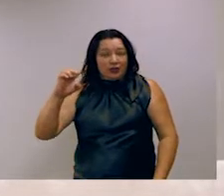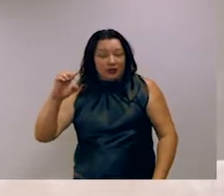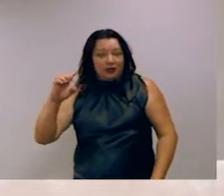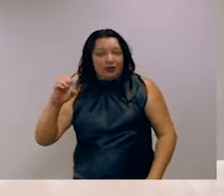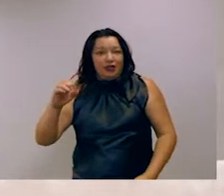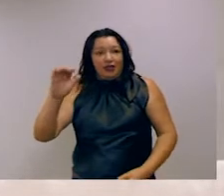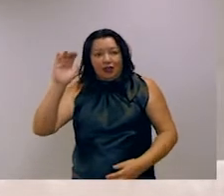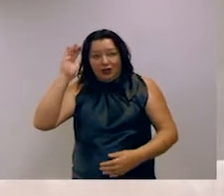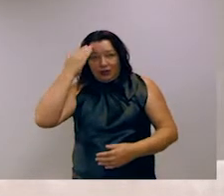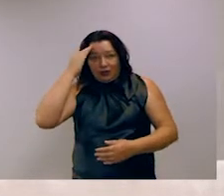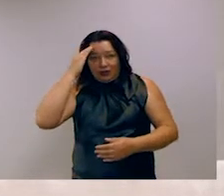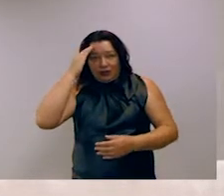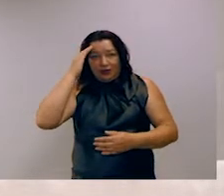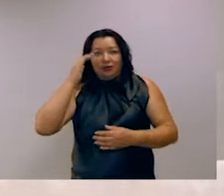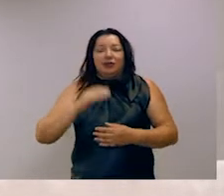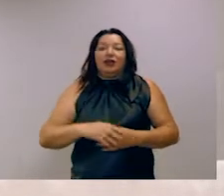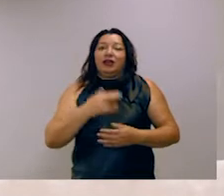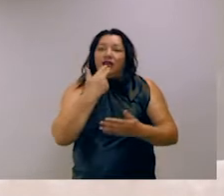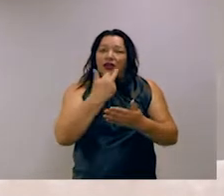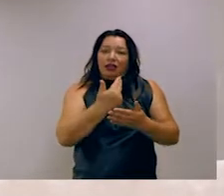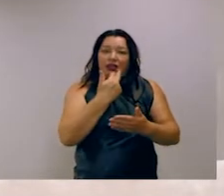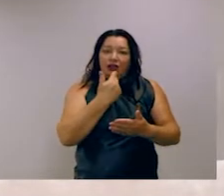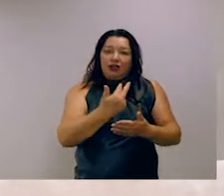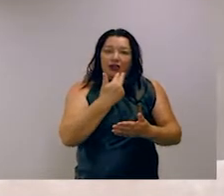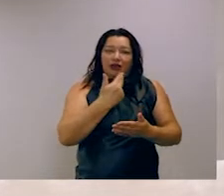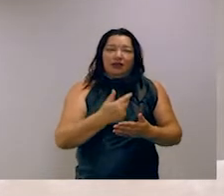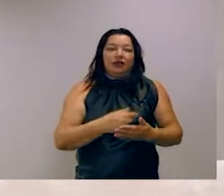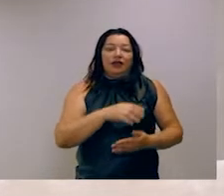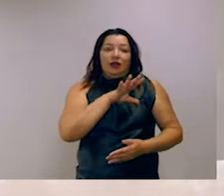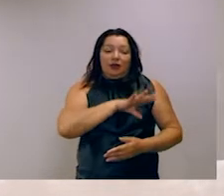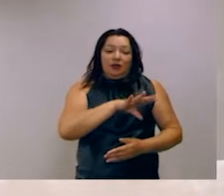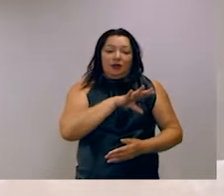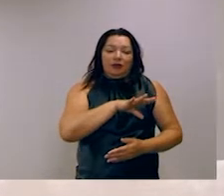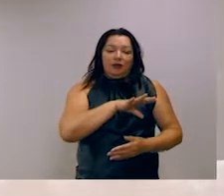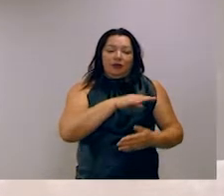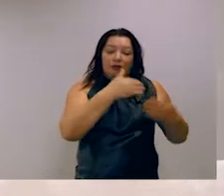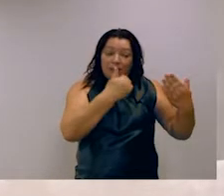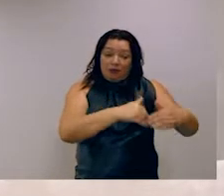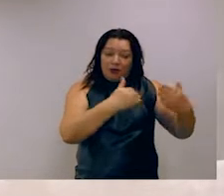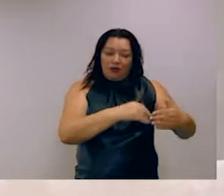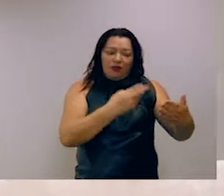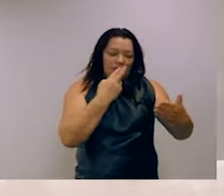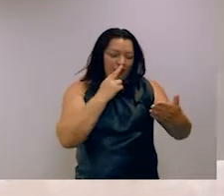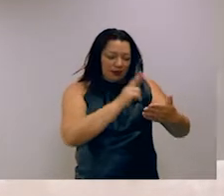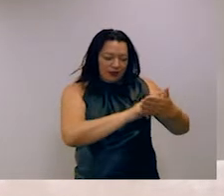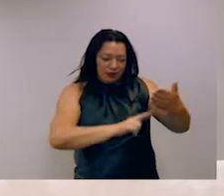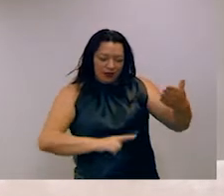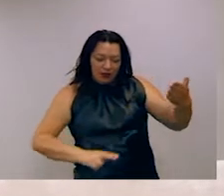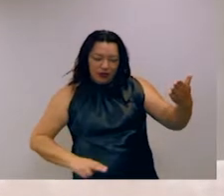de inglês em provas de leitura. Então esse dataset foi construído por professores